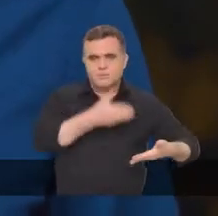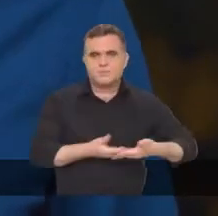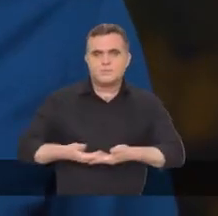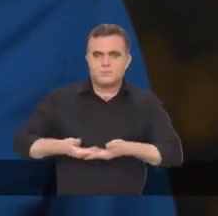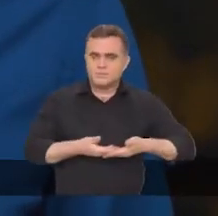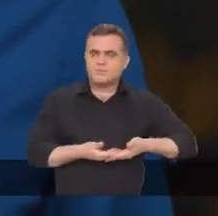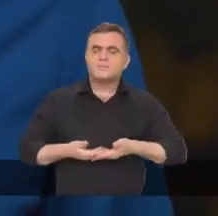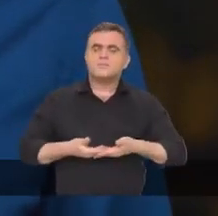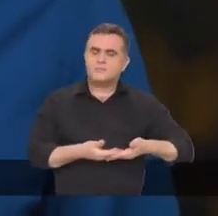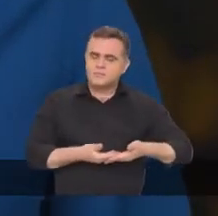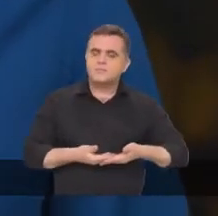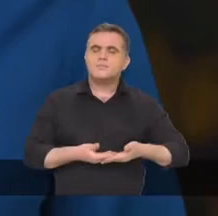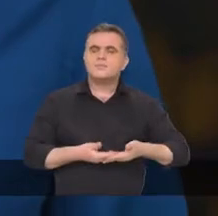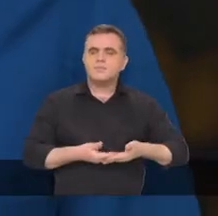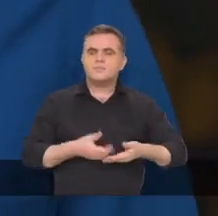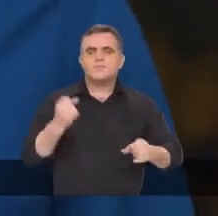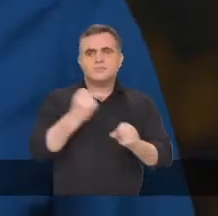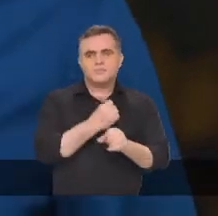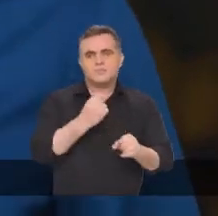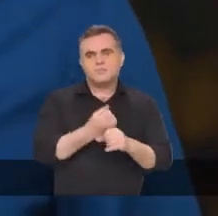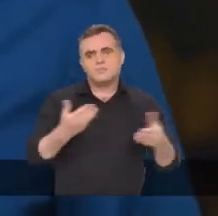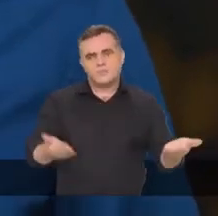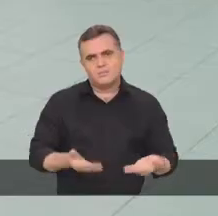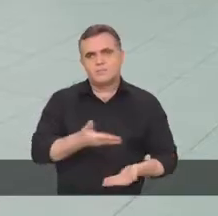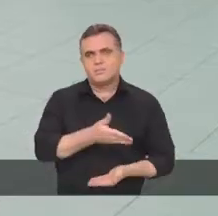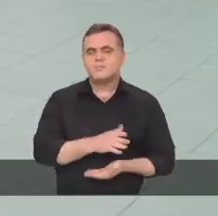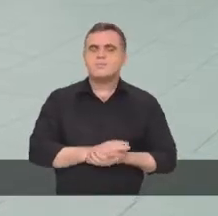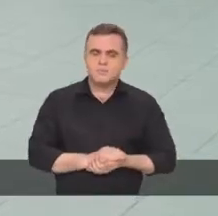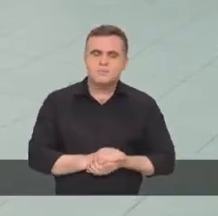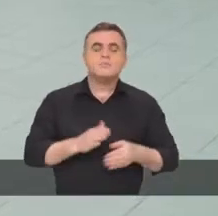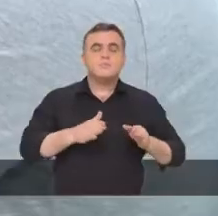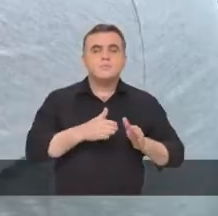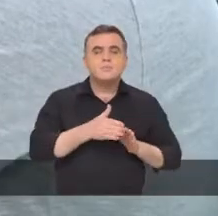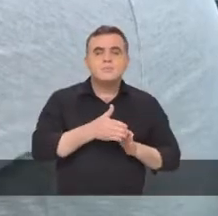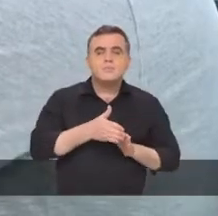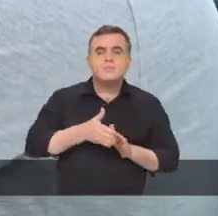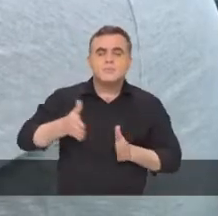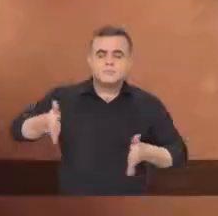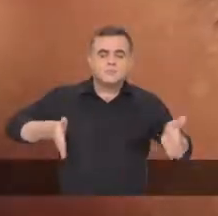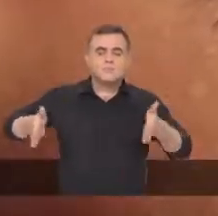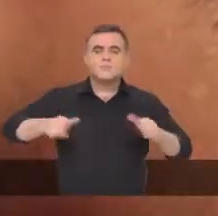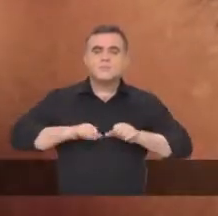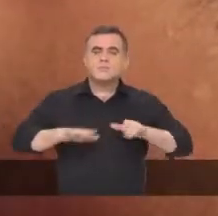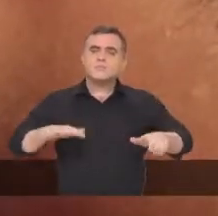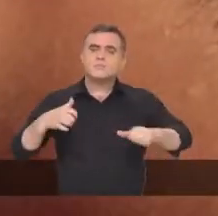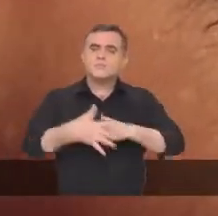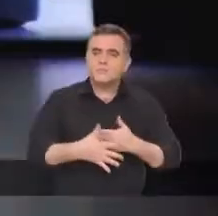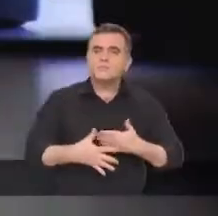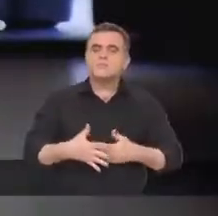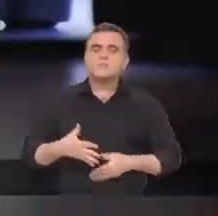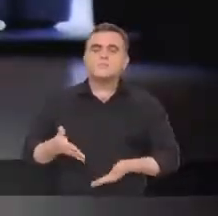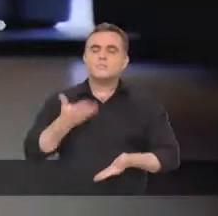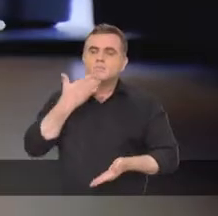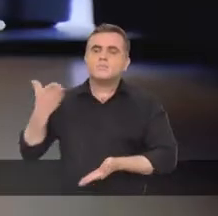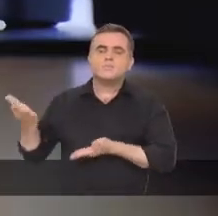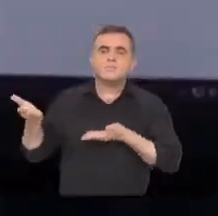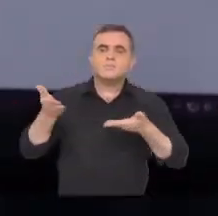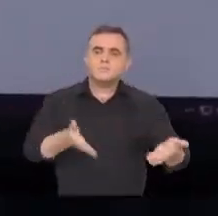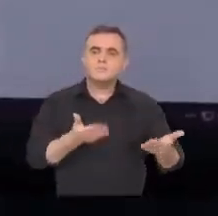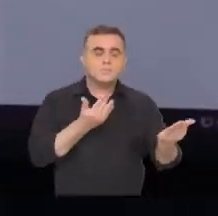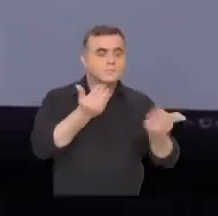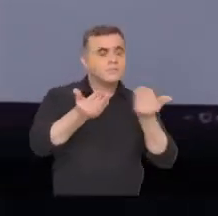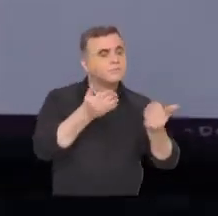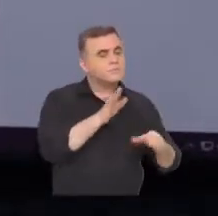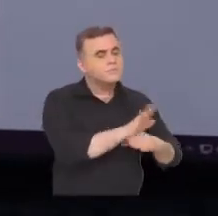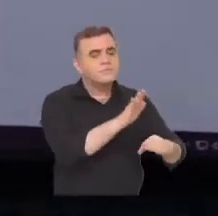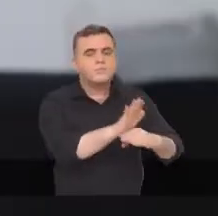à maternidade municipal que estamos construindo. Durante a pandemia, Edivaldo lançou o acompanhamento psicológico remoto,